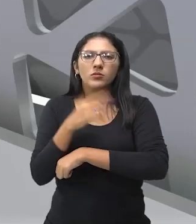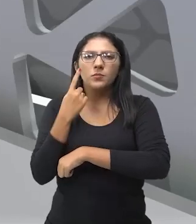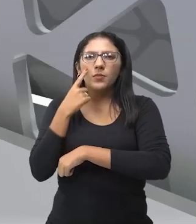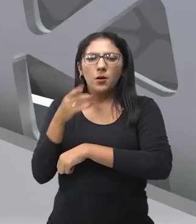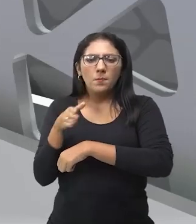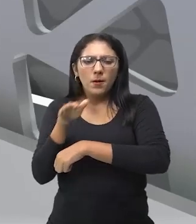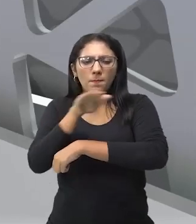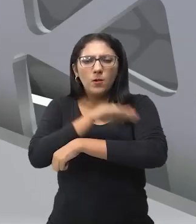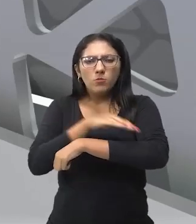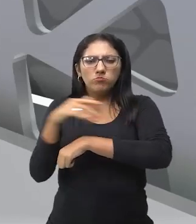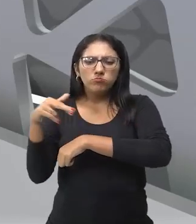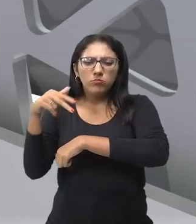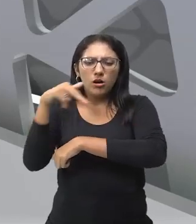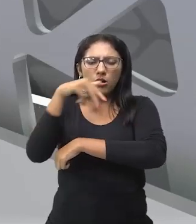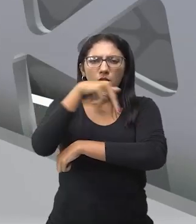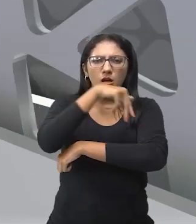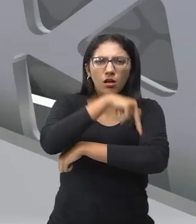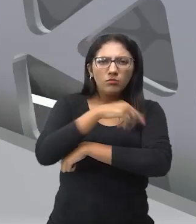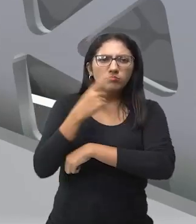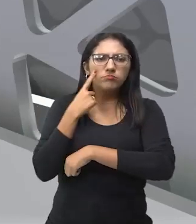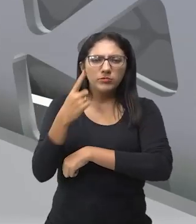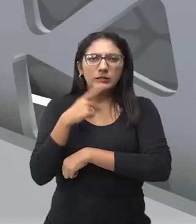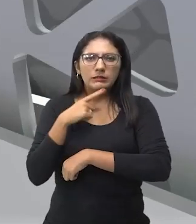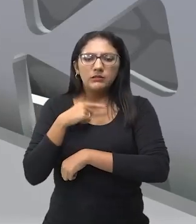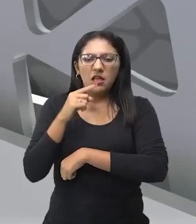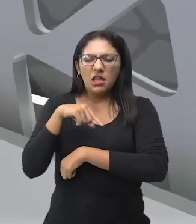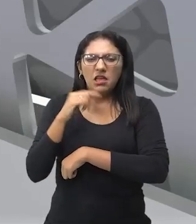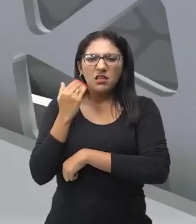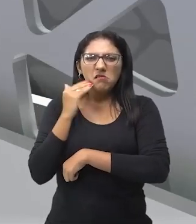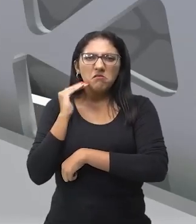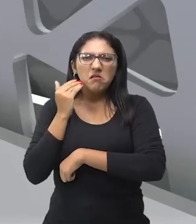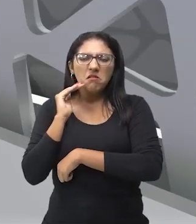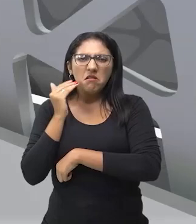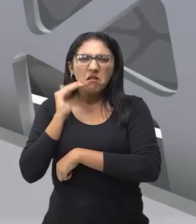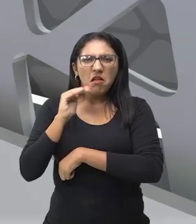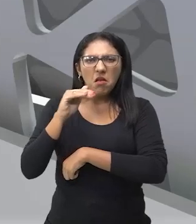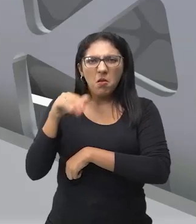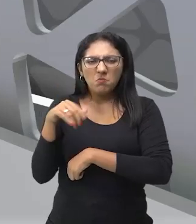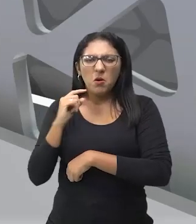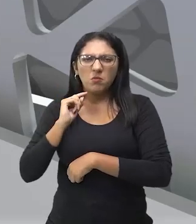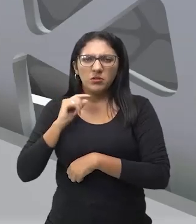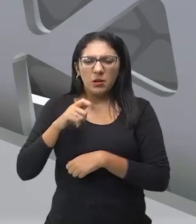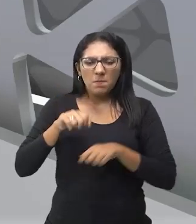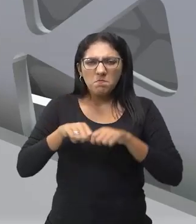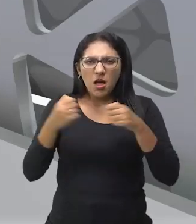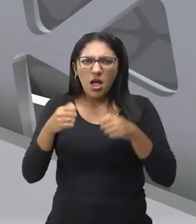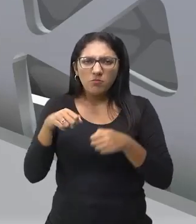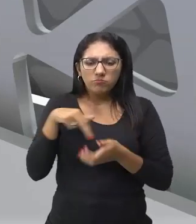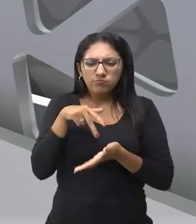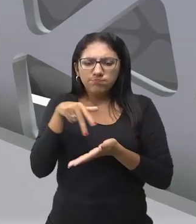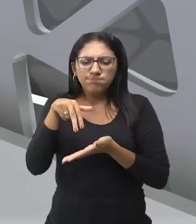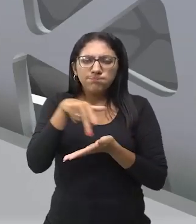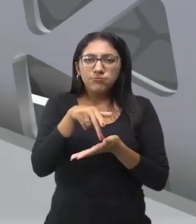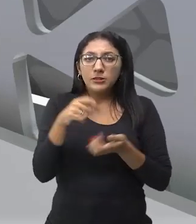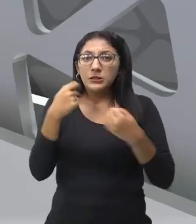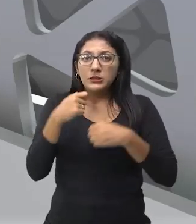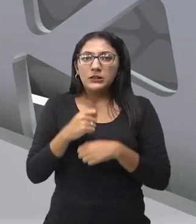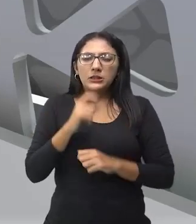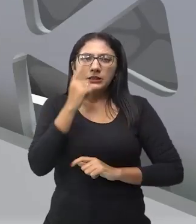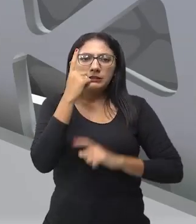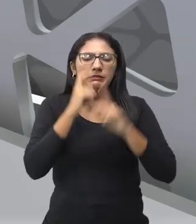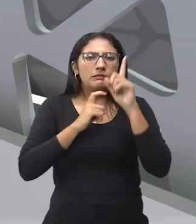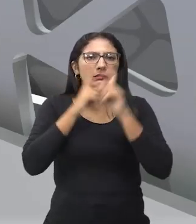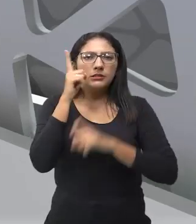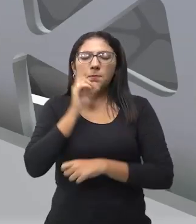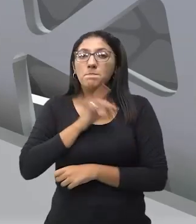certo? De corda, balançando e desviando dos buracos e com uma expressão de muito medo.